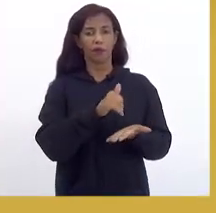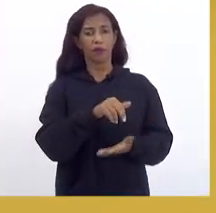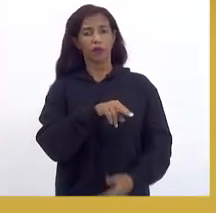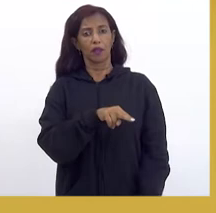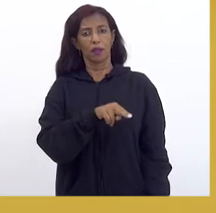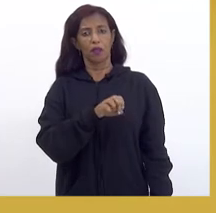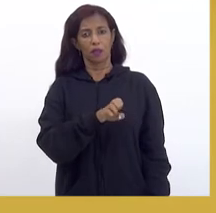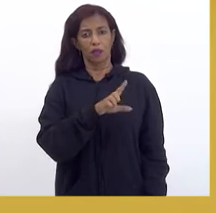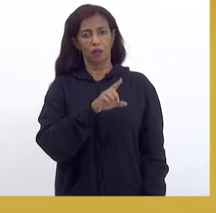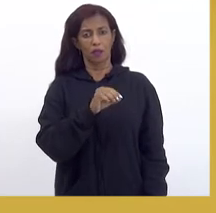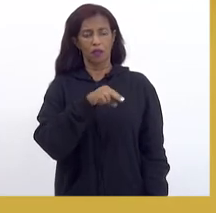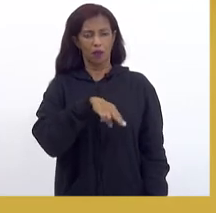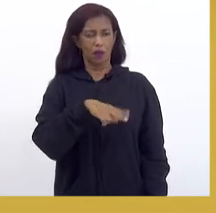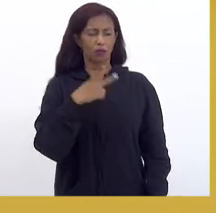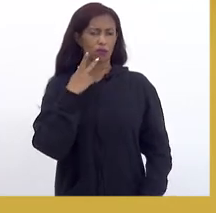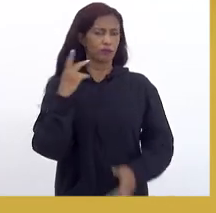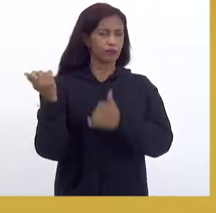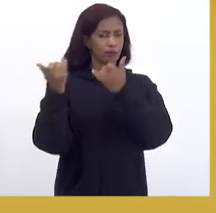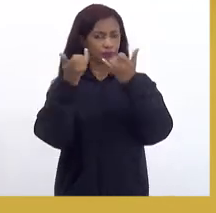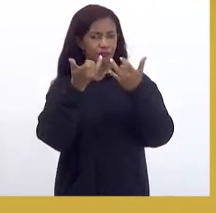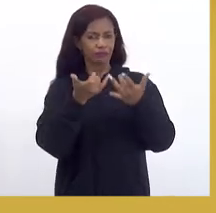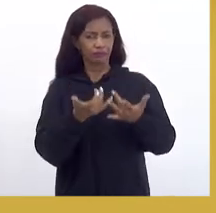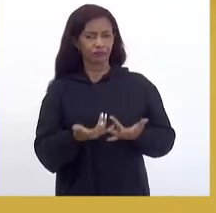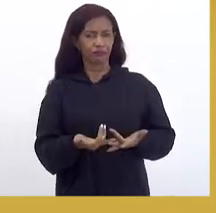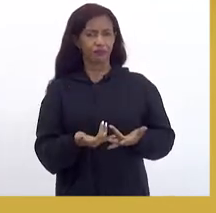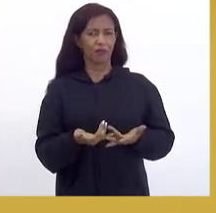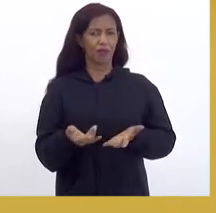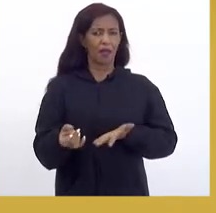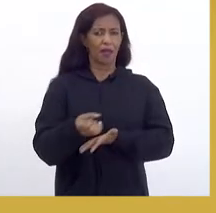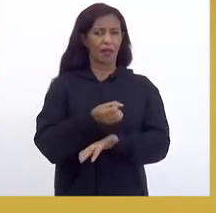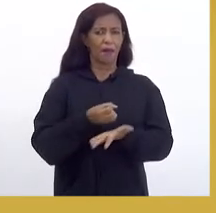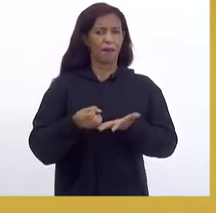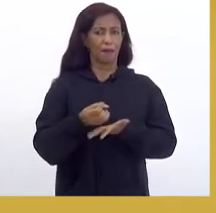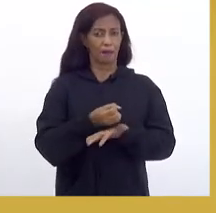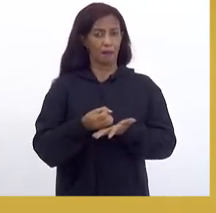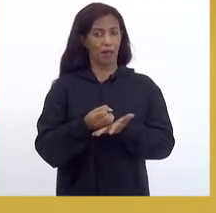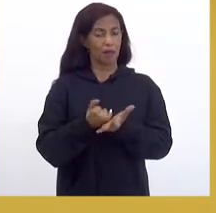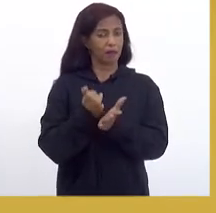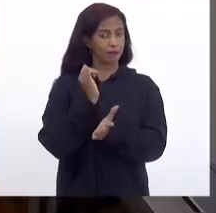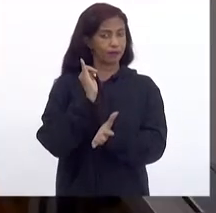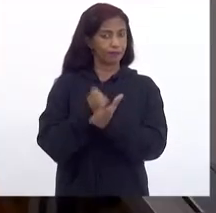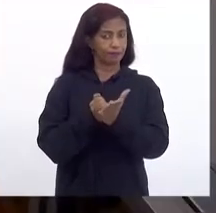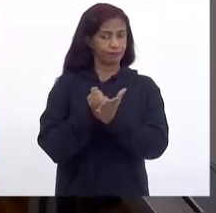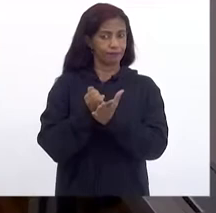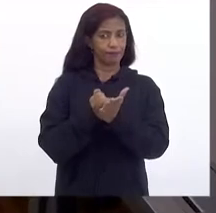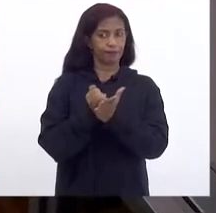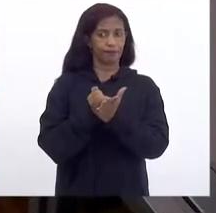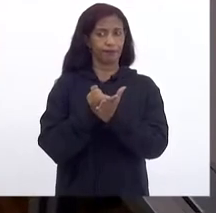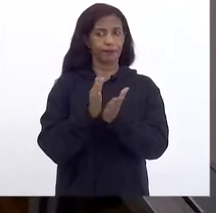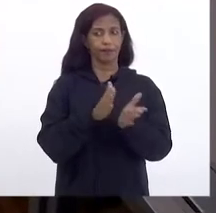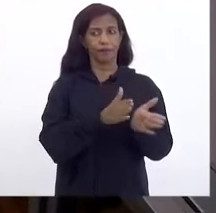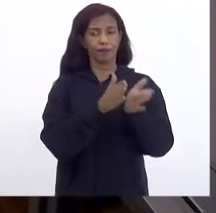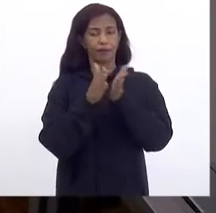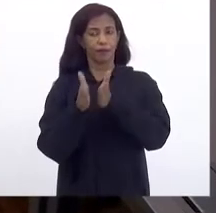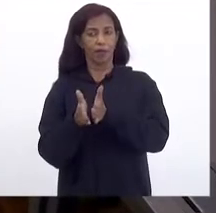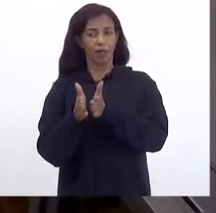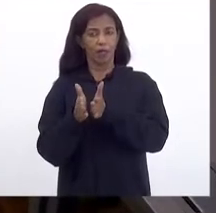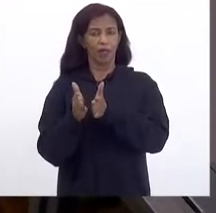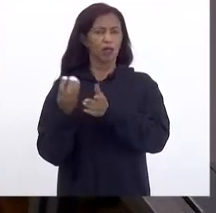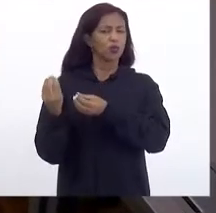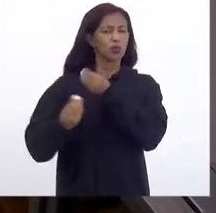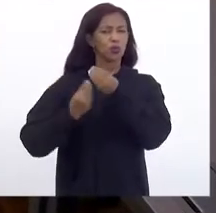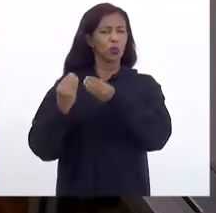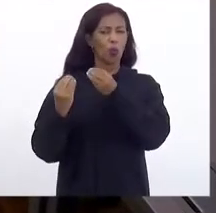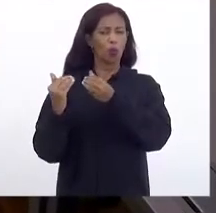Para que falasse um pouquinho Das bases da receita E depois Das bases da construção